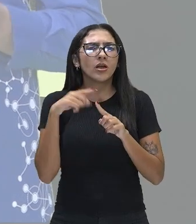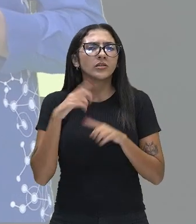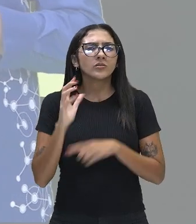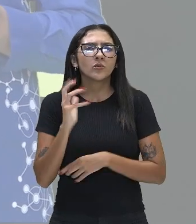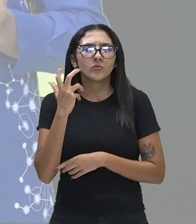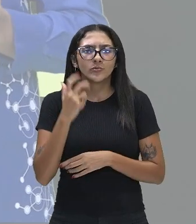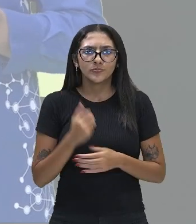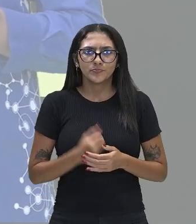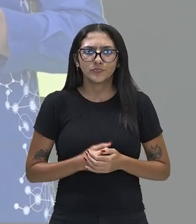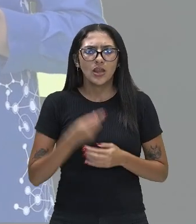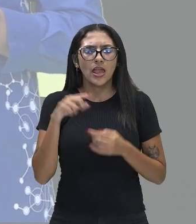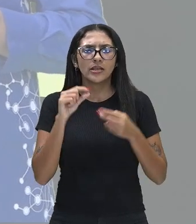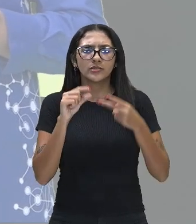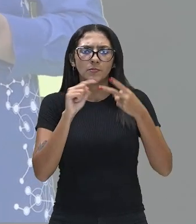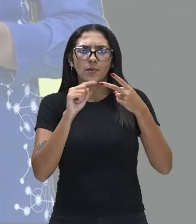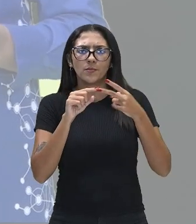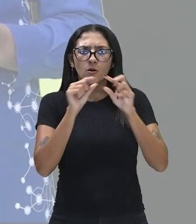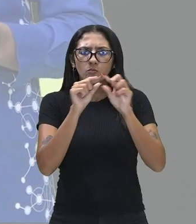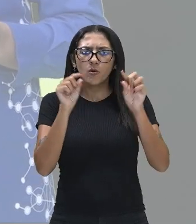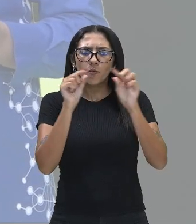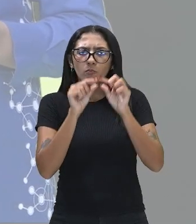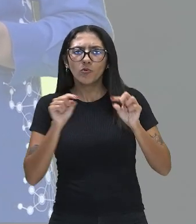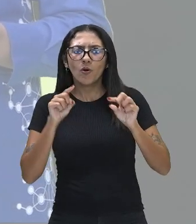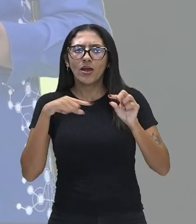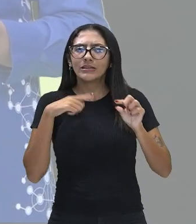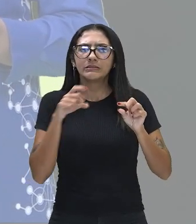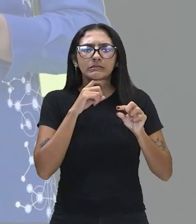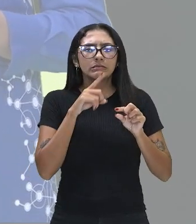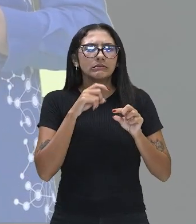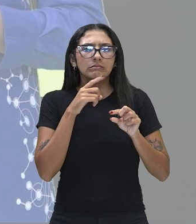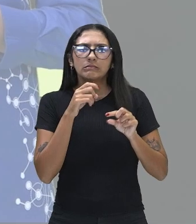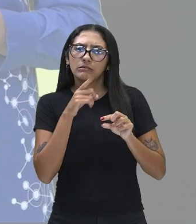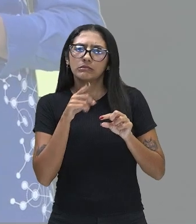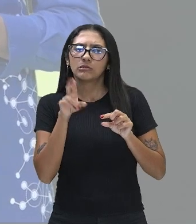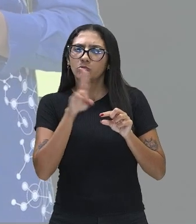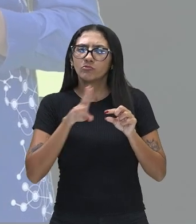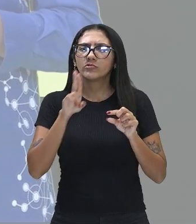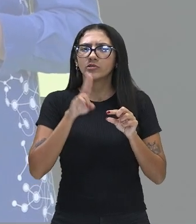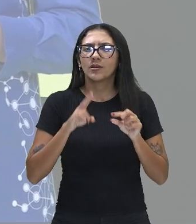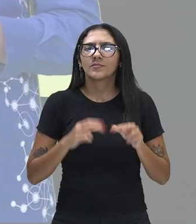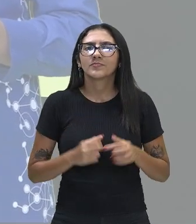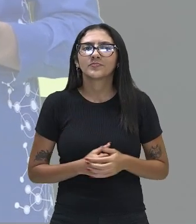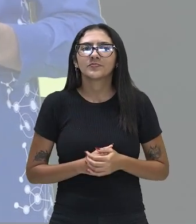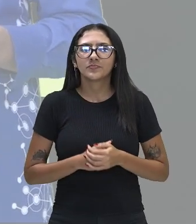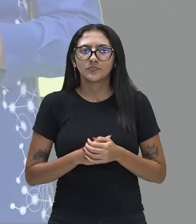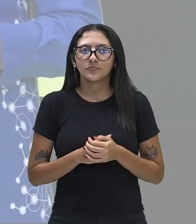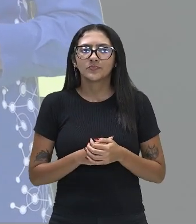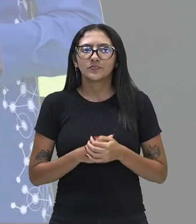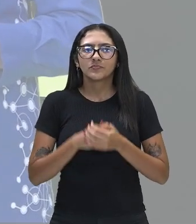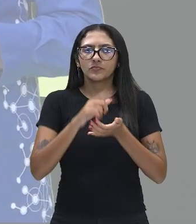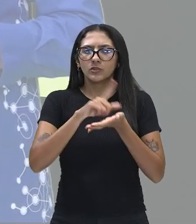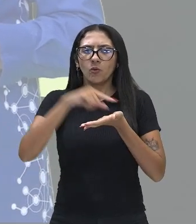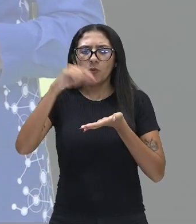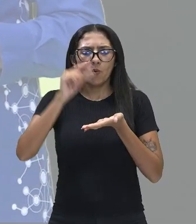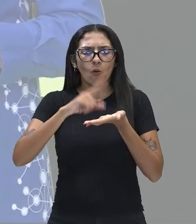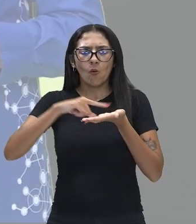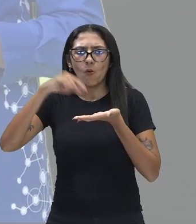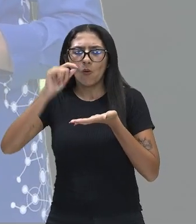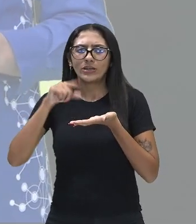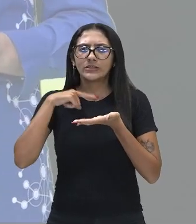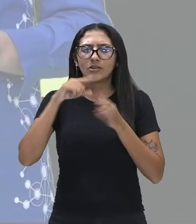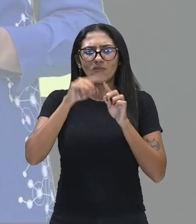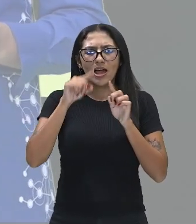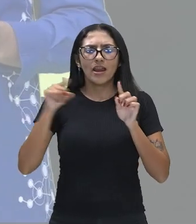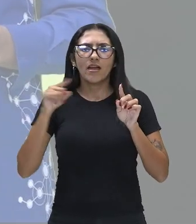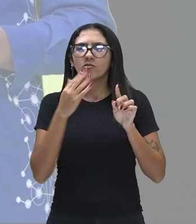cones, eles não vão funcionar muito bem de noite, não terão muita utilidade, já que a função deles está relacionada à variação das cores.